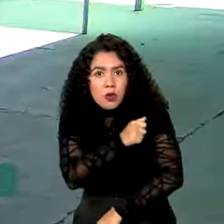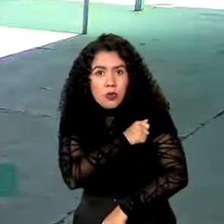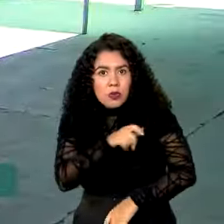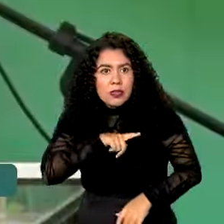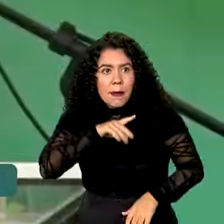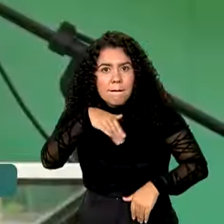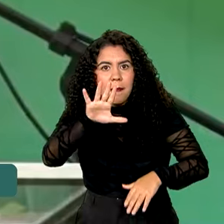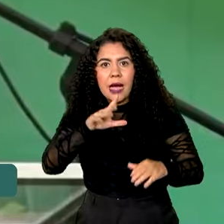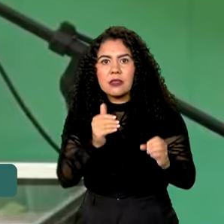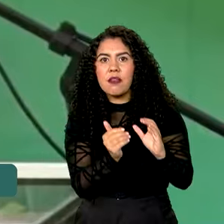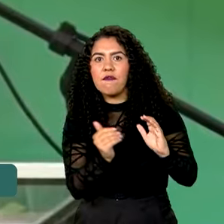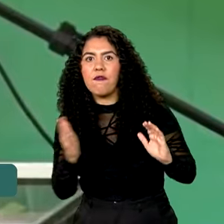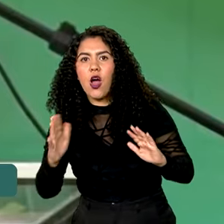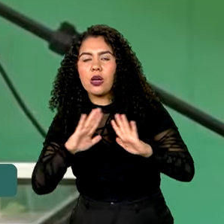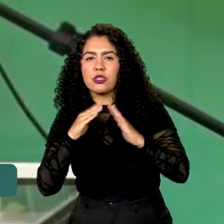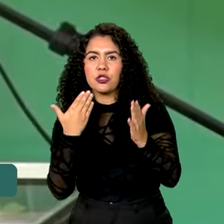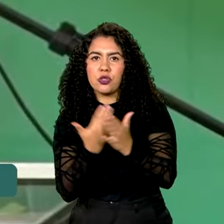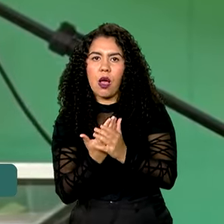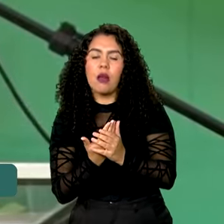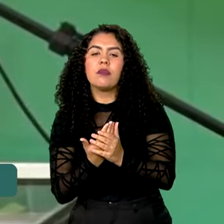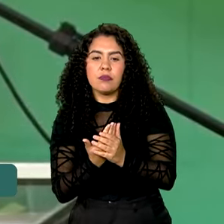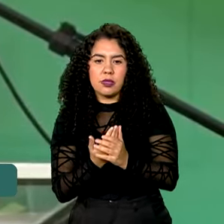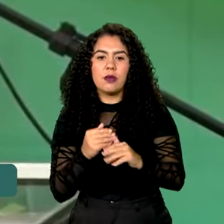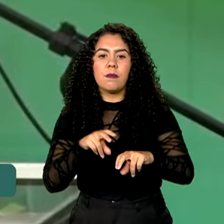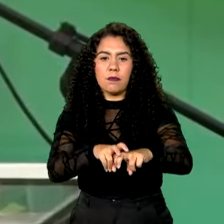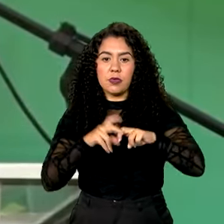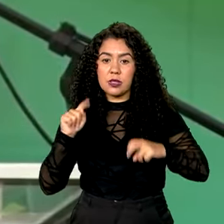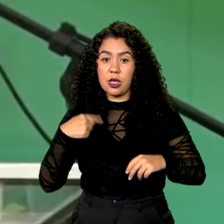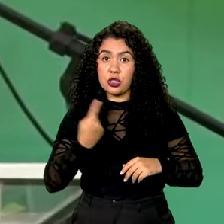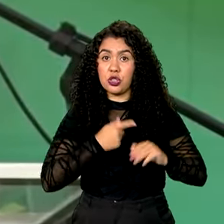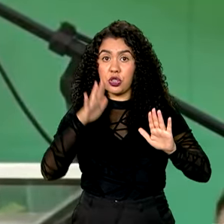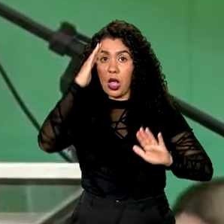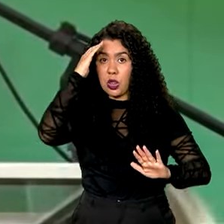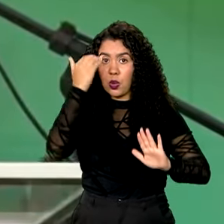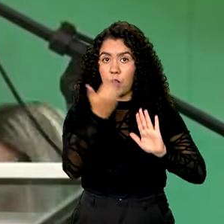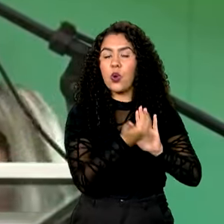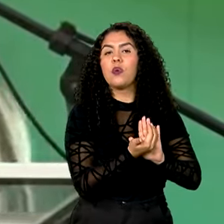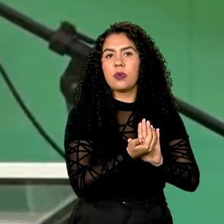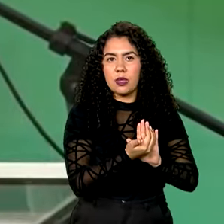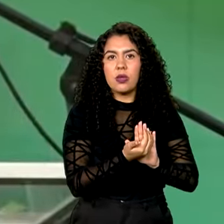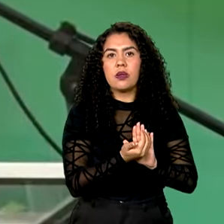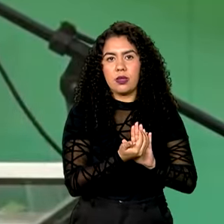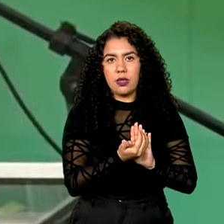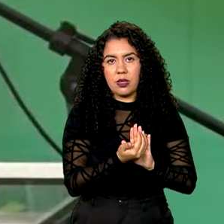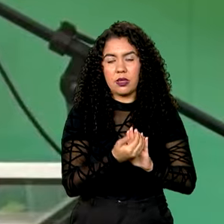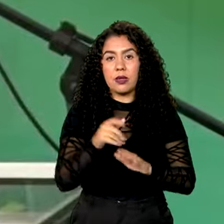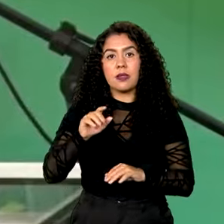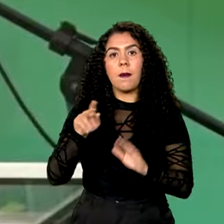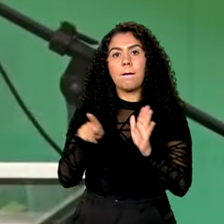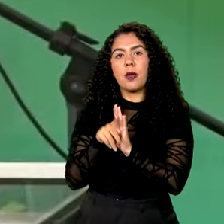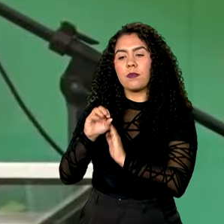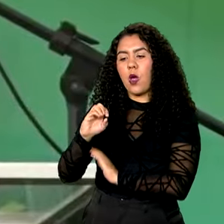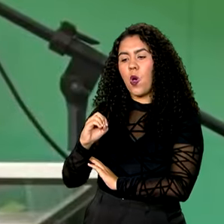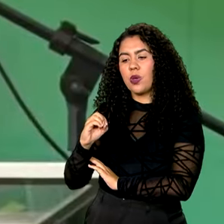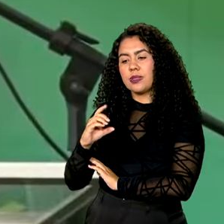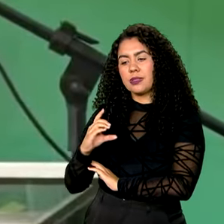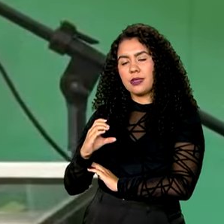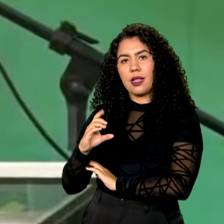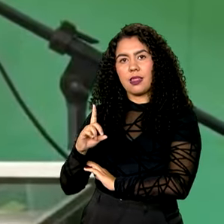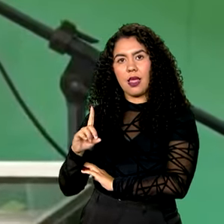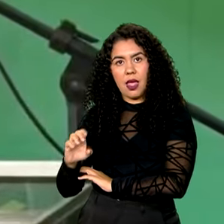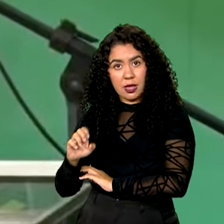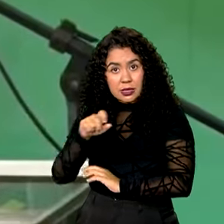escolas. Em termos de educação superior, já estamos cumprindo a média dos países da OCDE. Só que em termos de educação